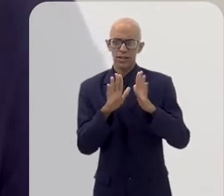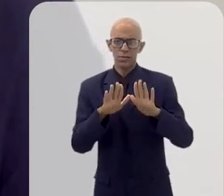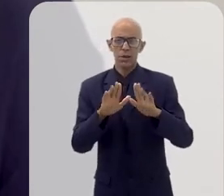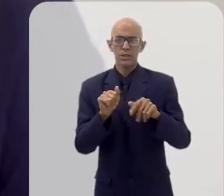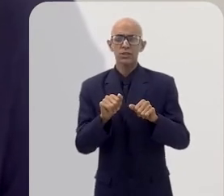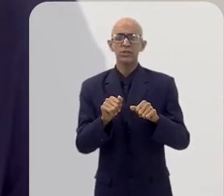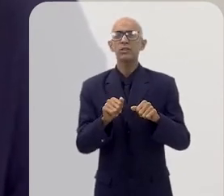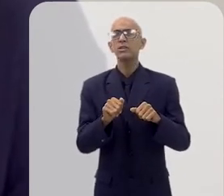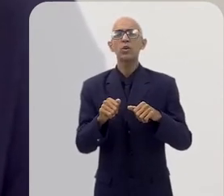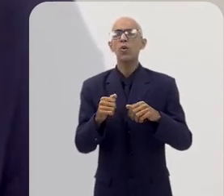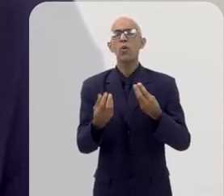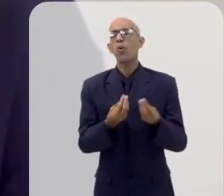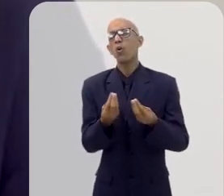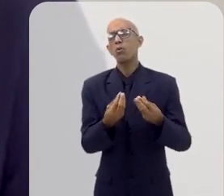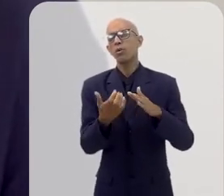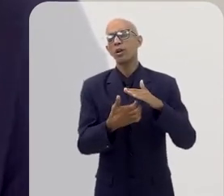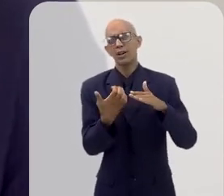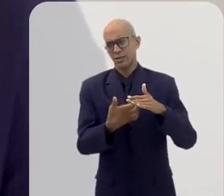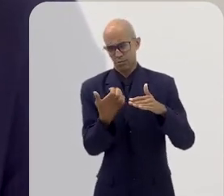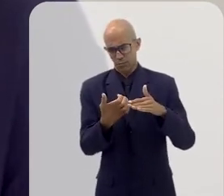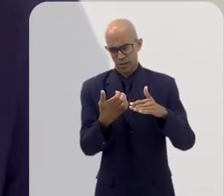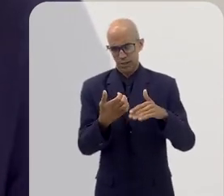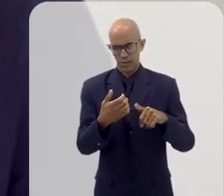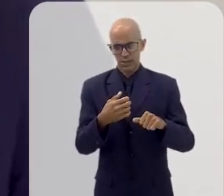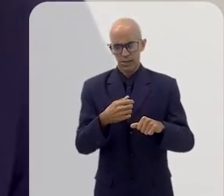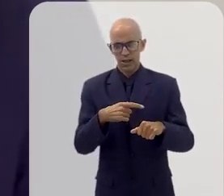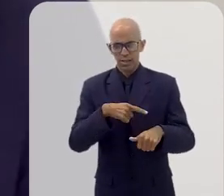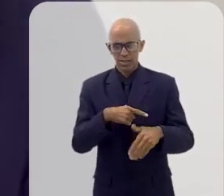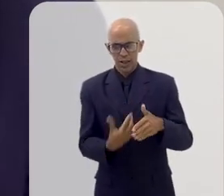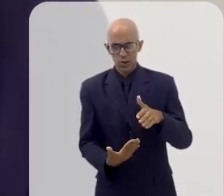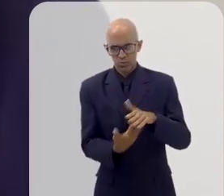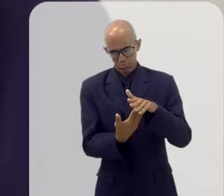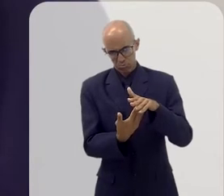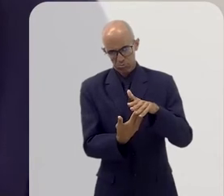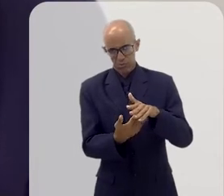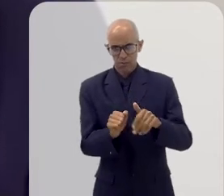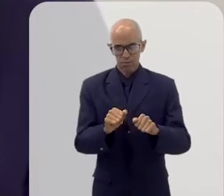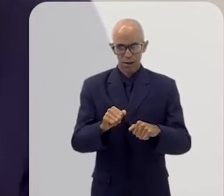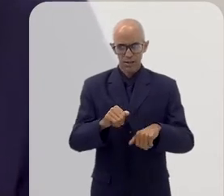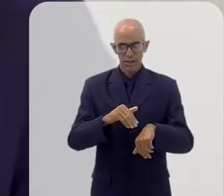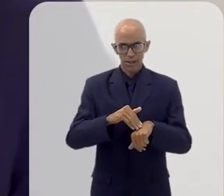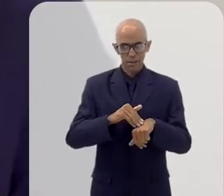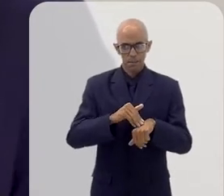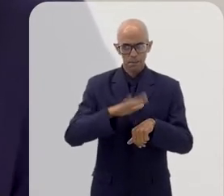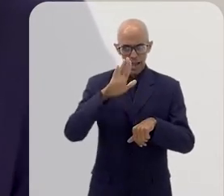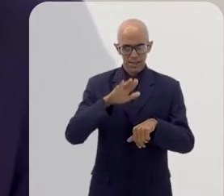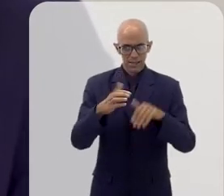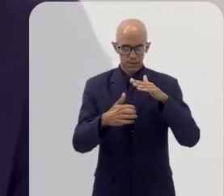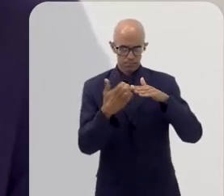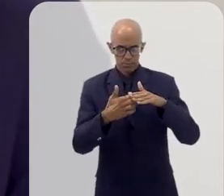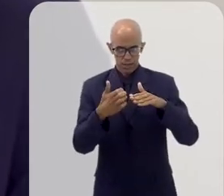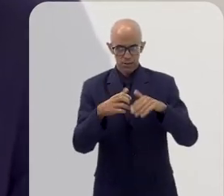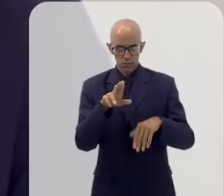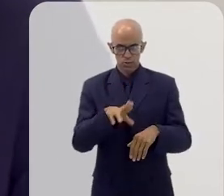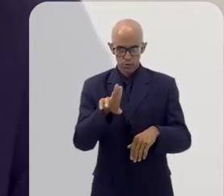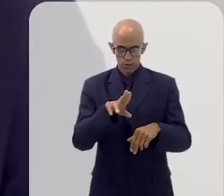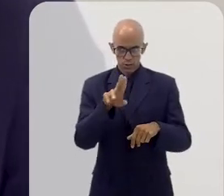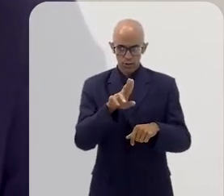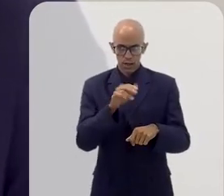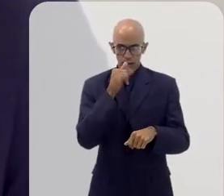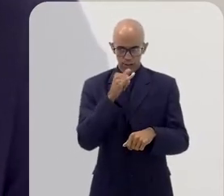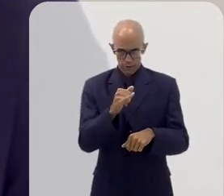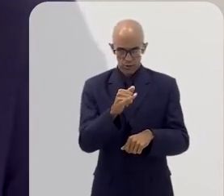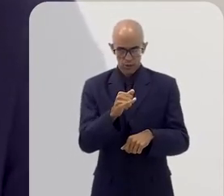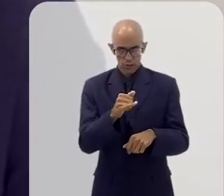ao consumo empresarial, por que ainda há entraves para que se aumente esse volume de empresas que optam também